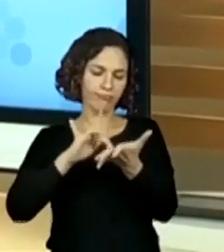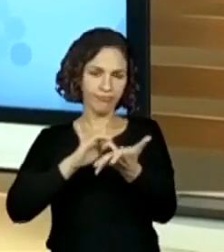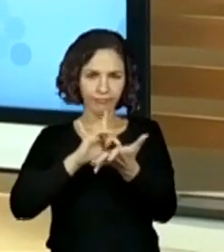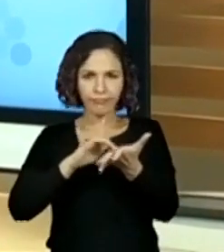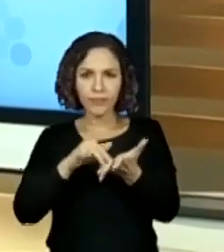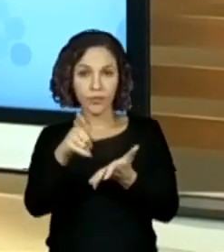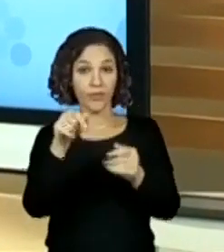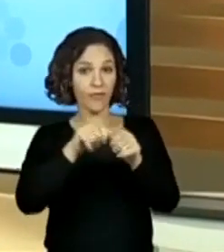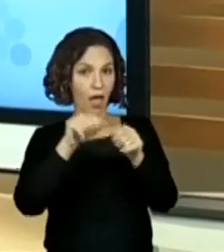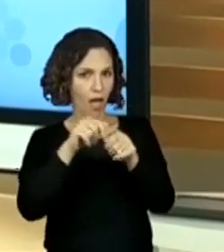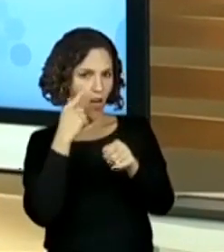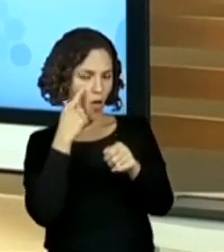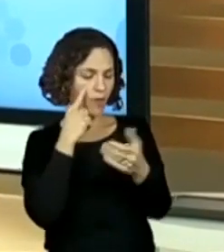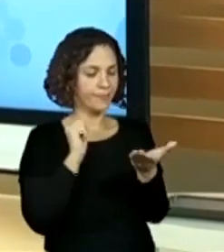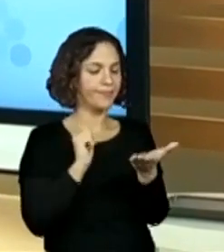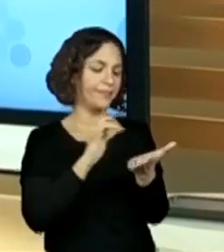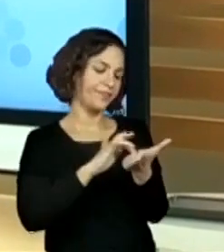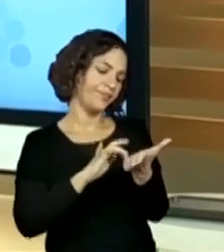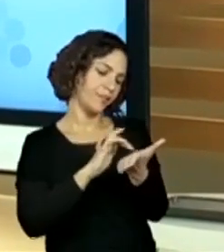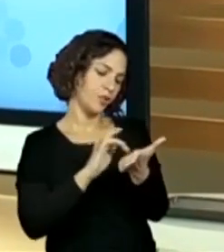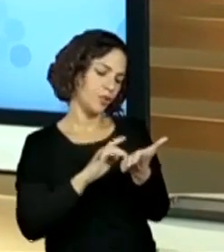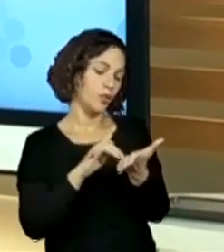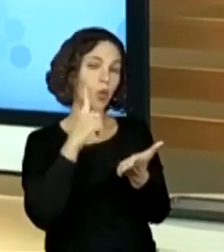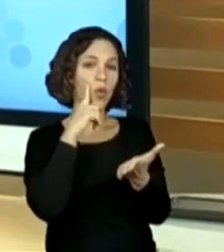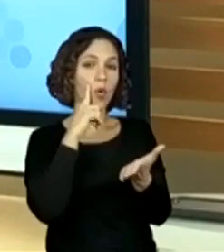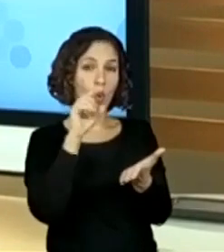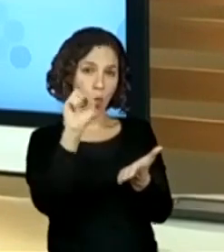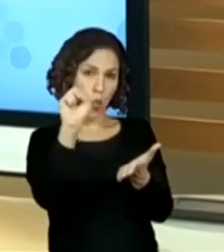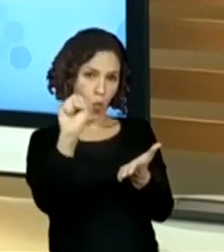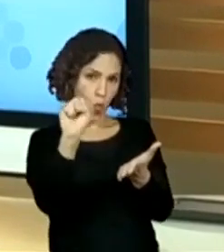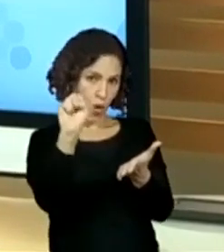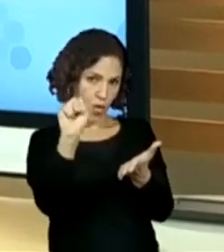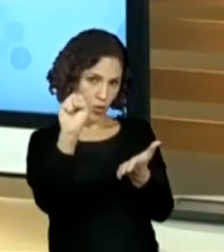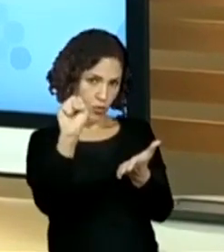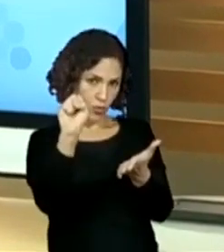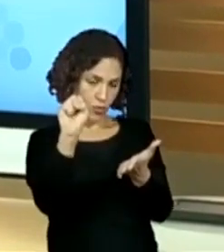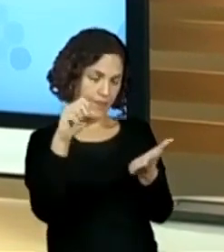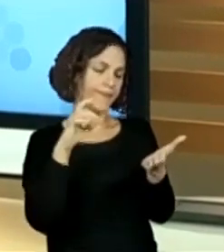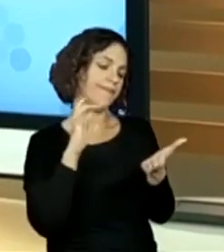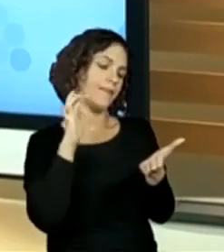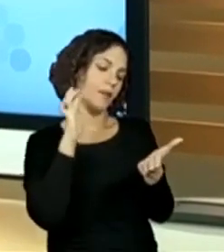e apertar o botãozinho do 8 na sua calculadora.